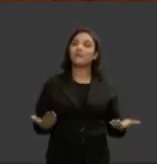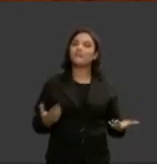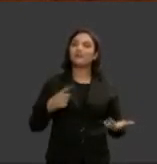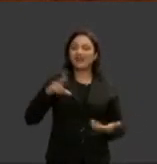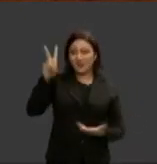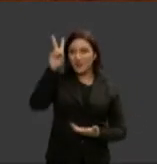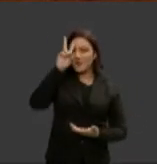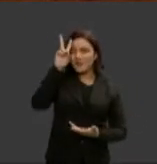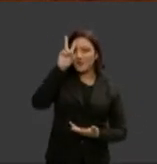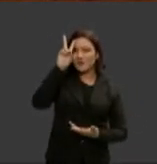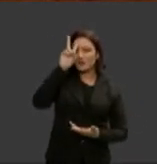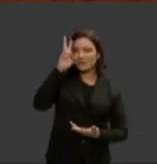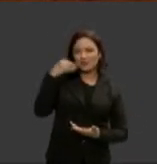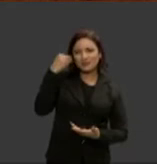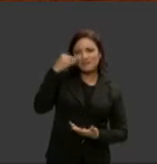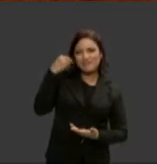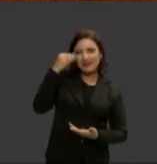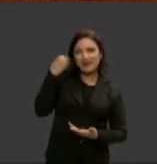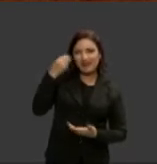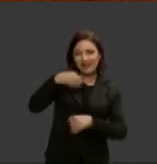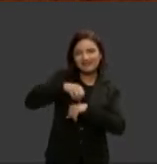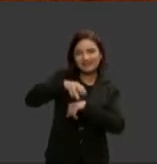interessante para contar